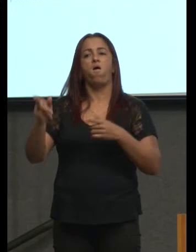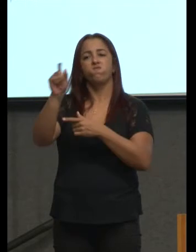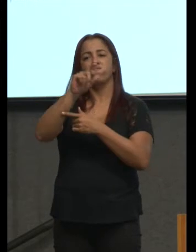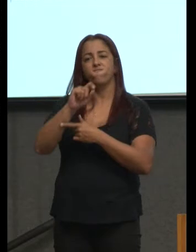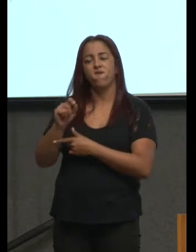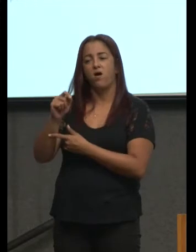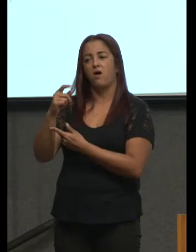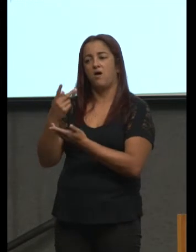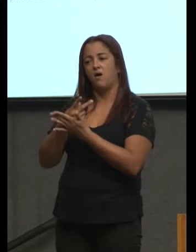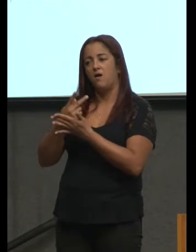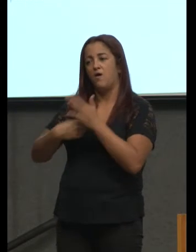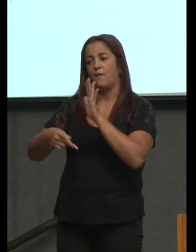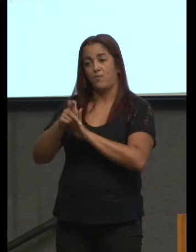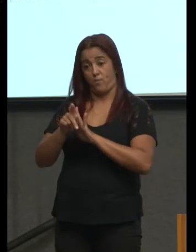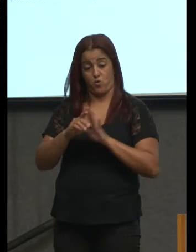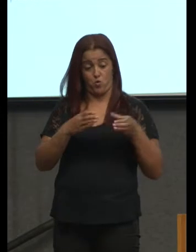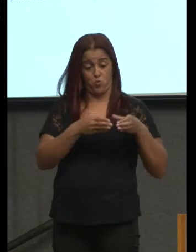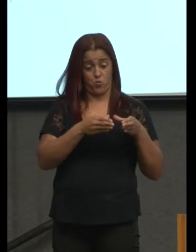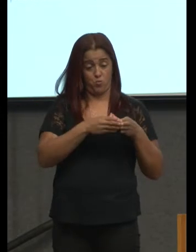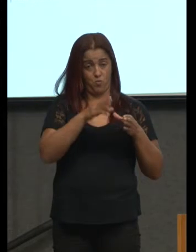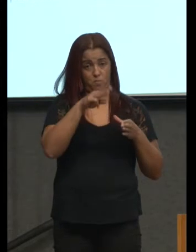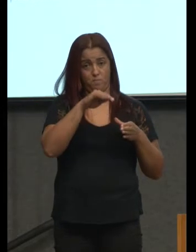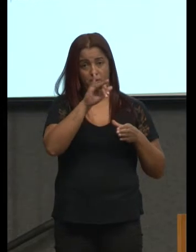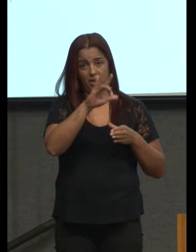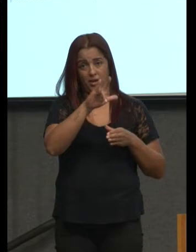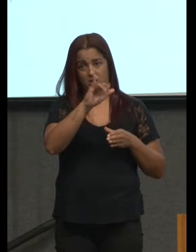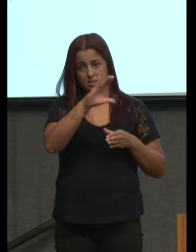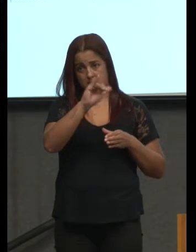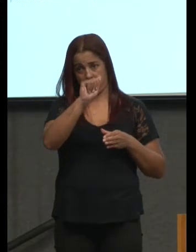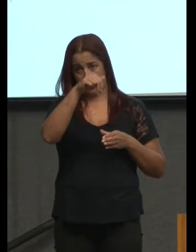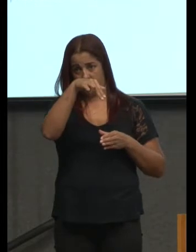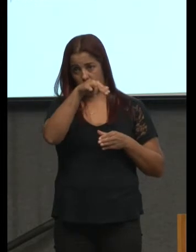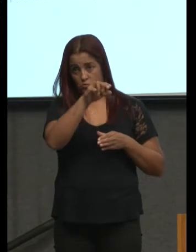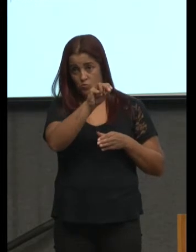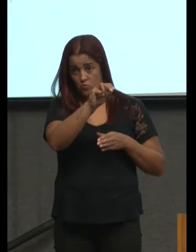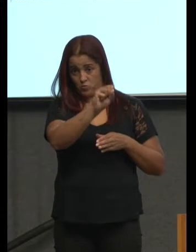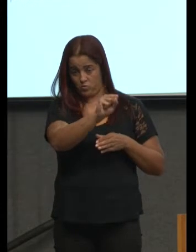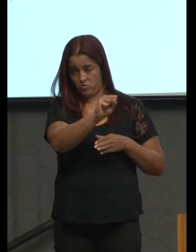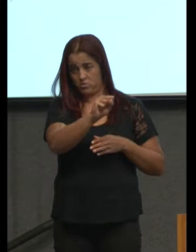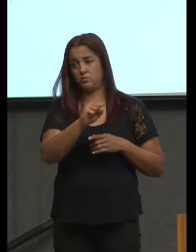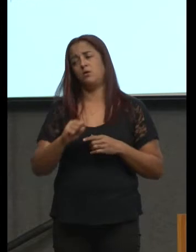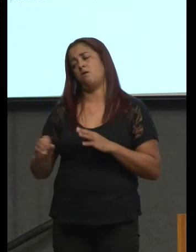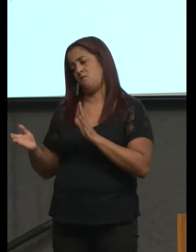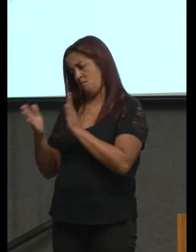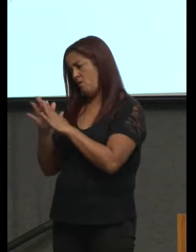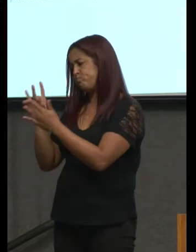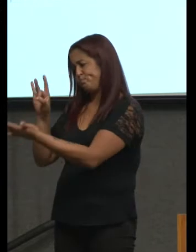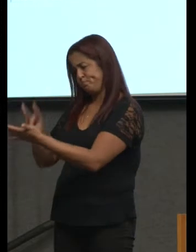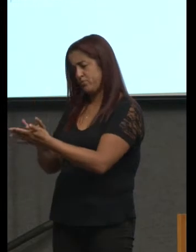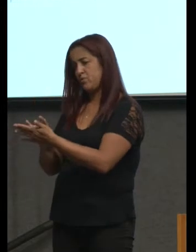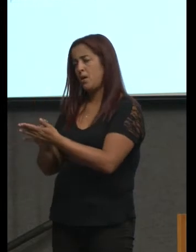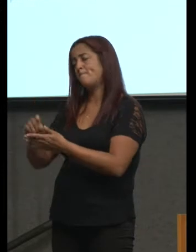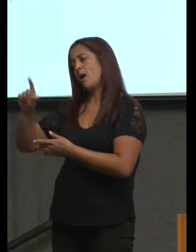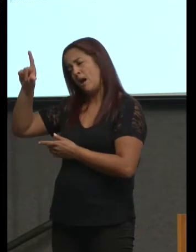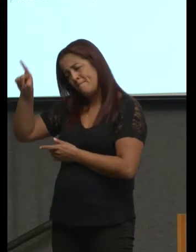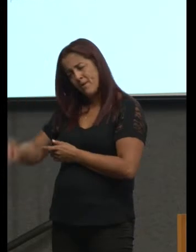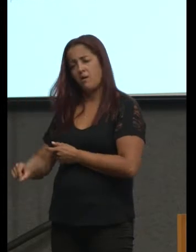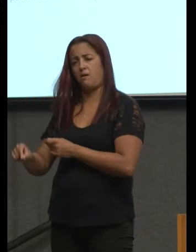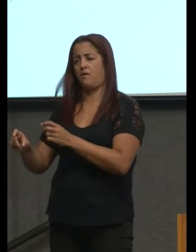escutando na televisão né eles colocam a casa de fato é mais barata do que seria